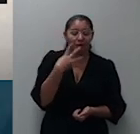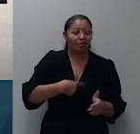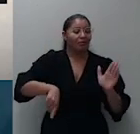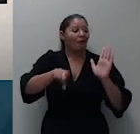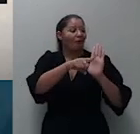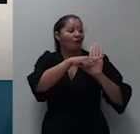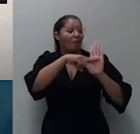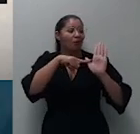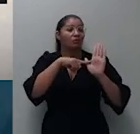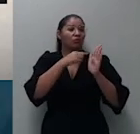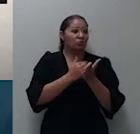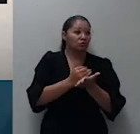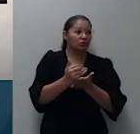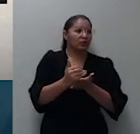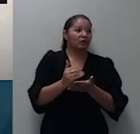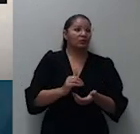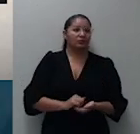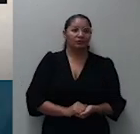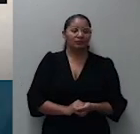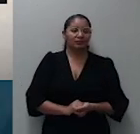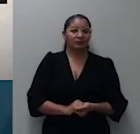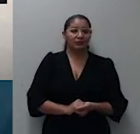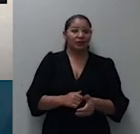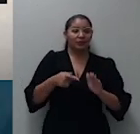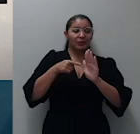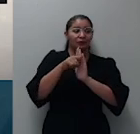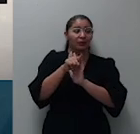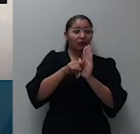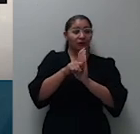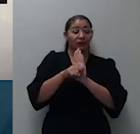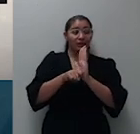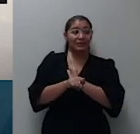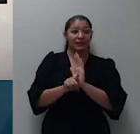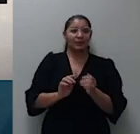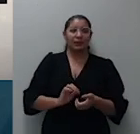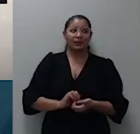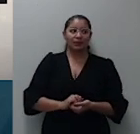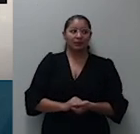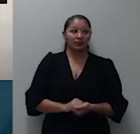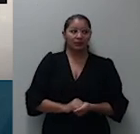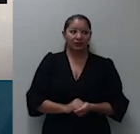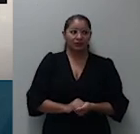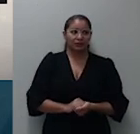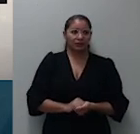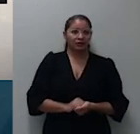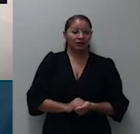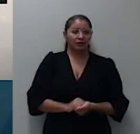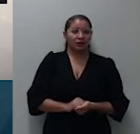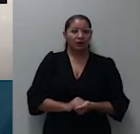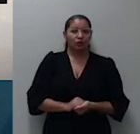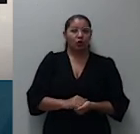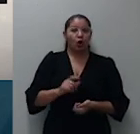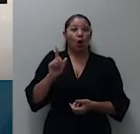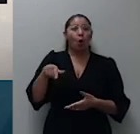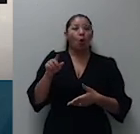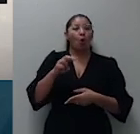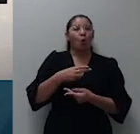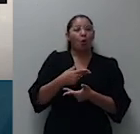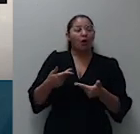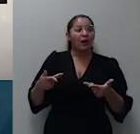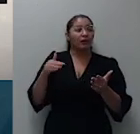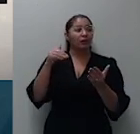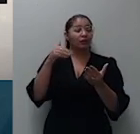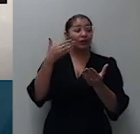verifica-se que no caso concreto não se amolda o caso o caso concreto não se amolda com